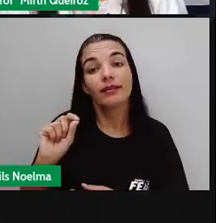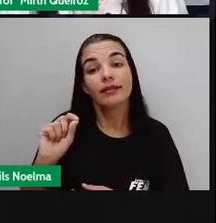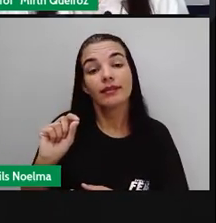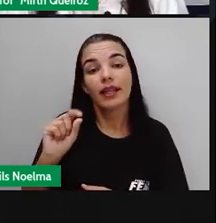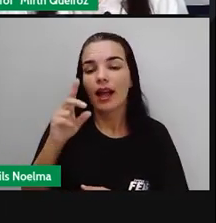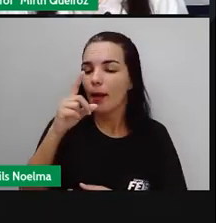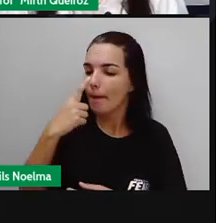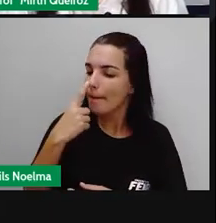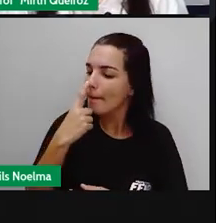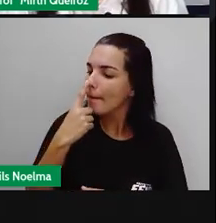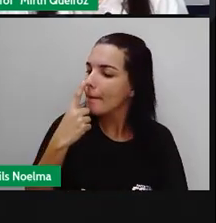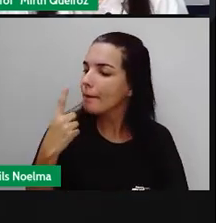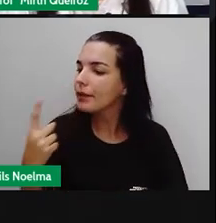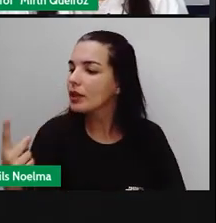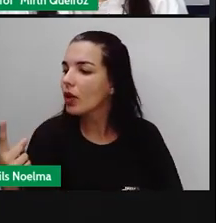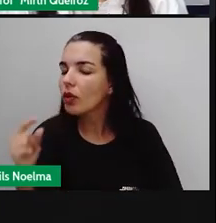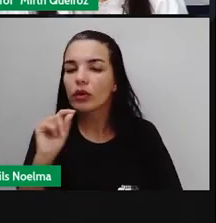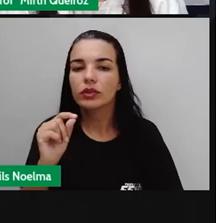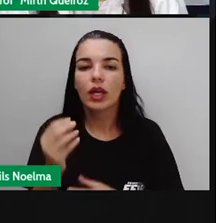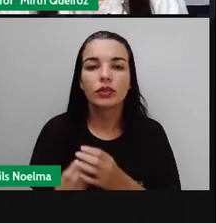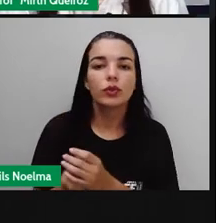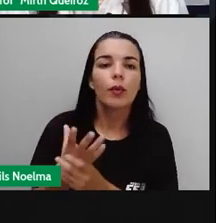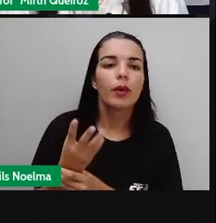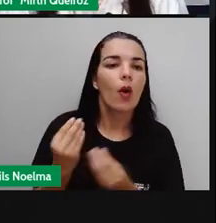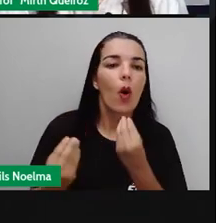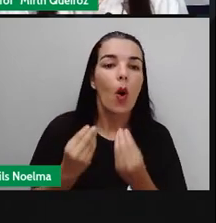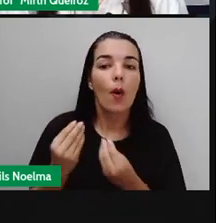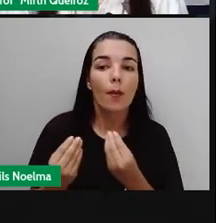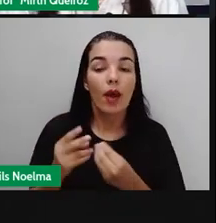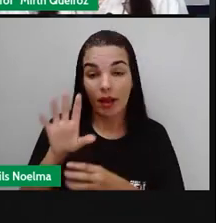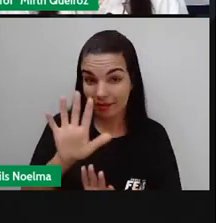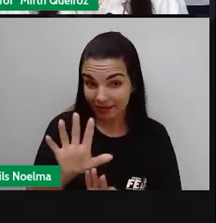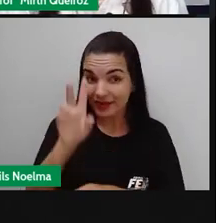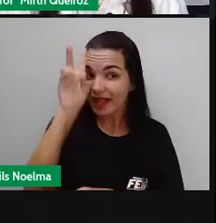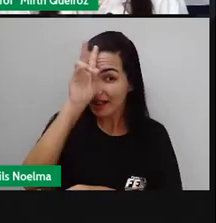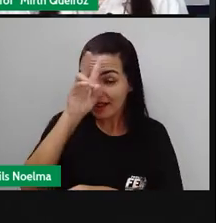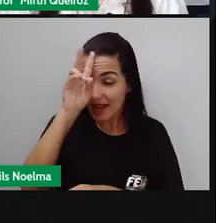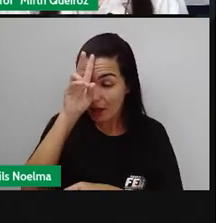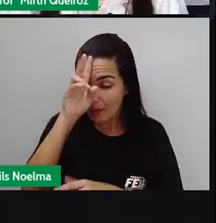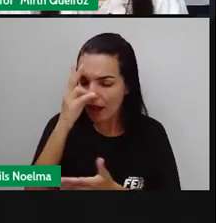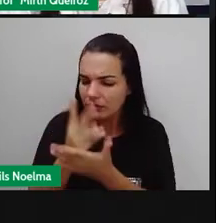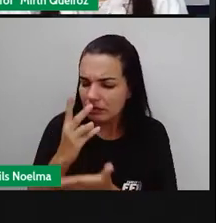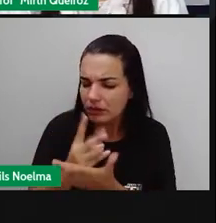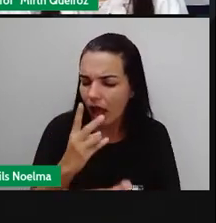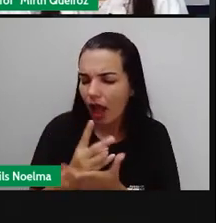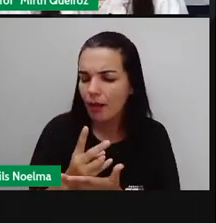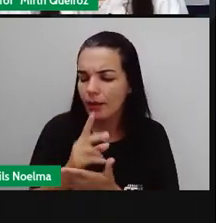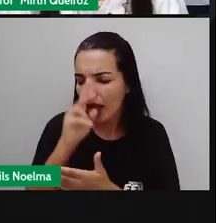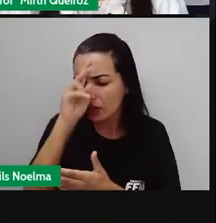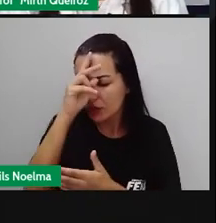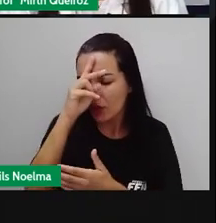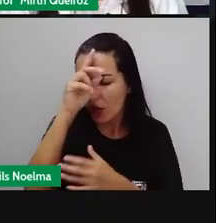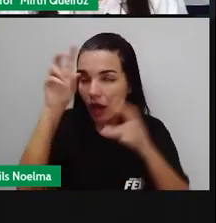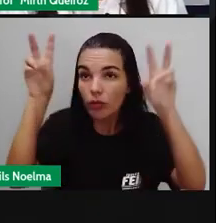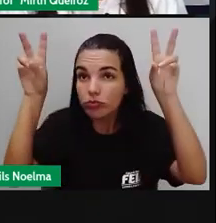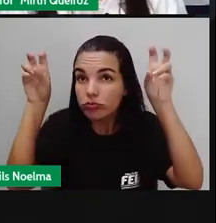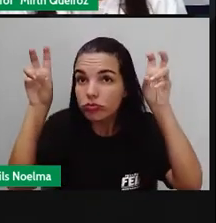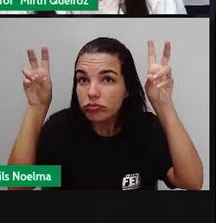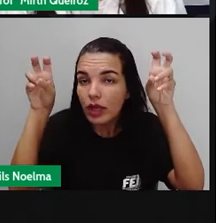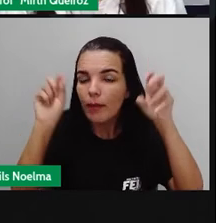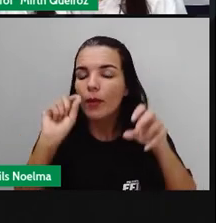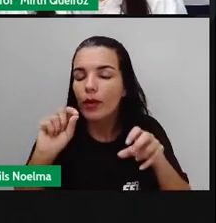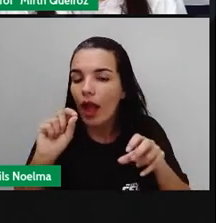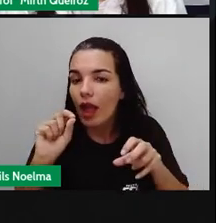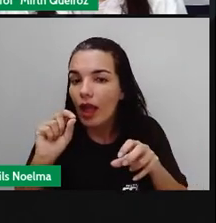Pinóquio, né? E como é que a gente descobriu isso? Lembra que a Pró falou que sempre em um conto de fadas, o nome do personagem